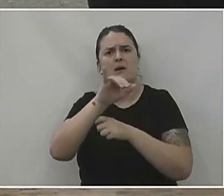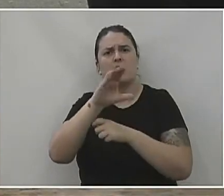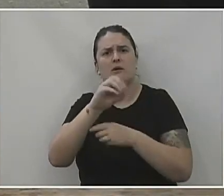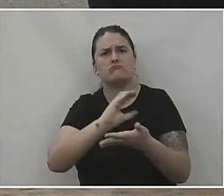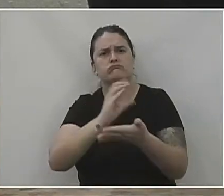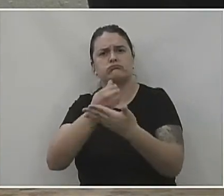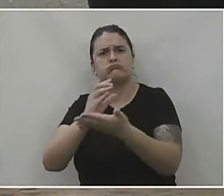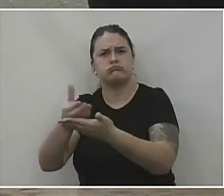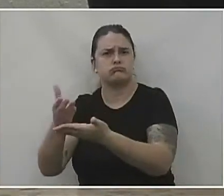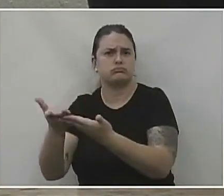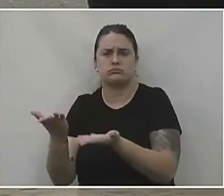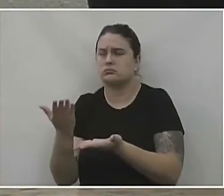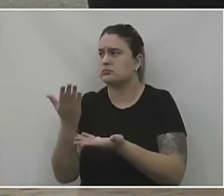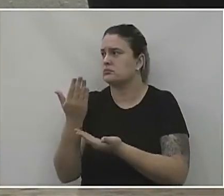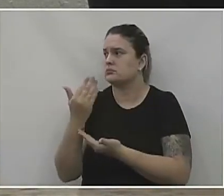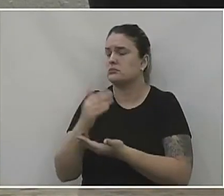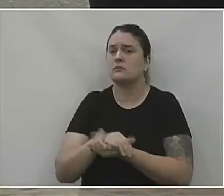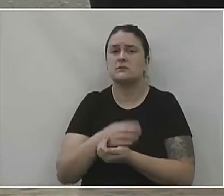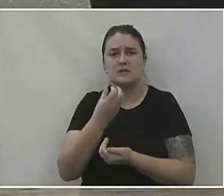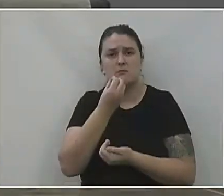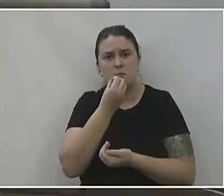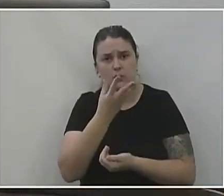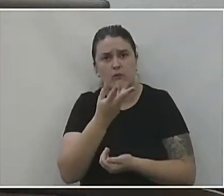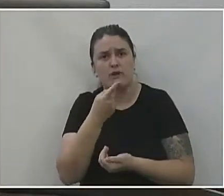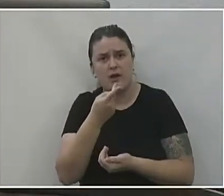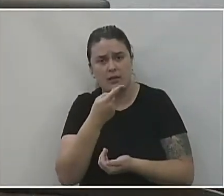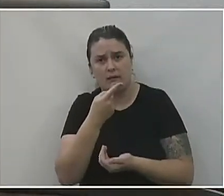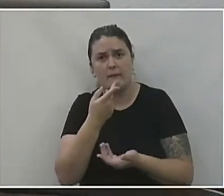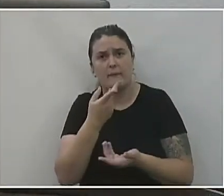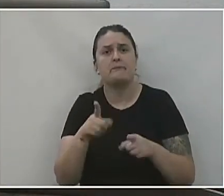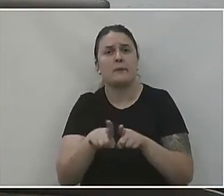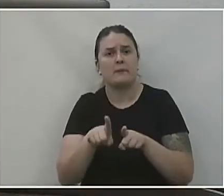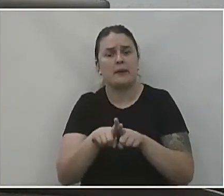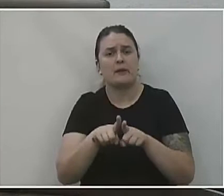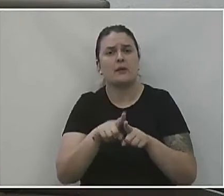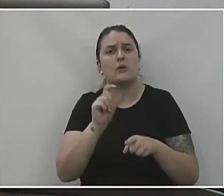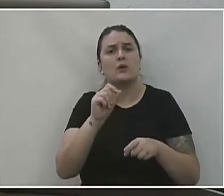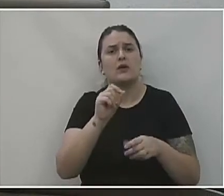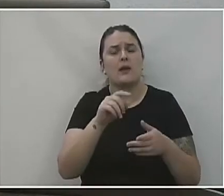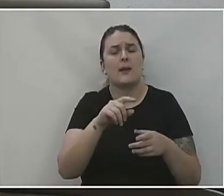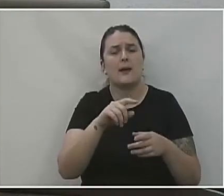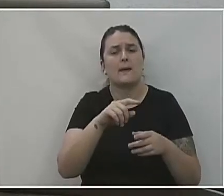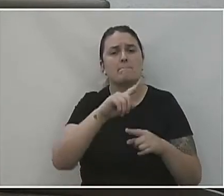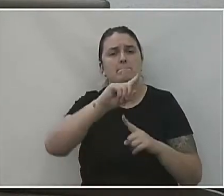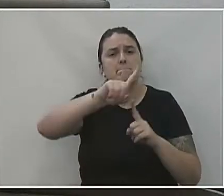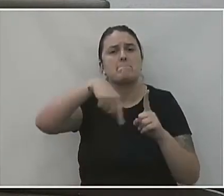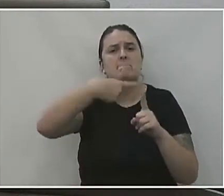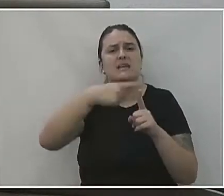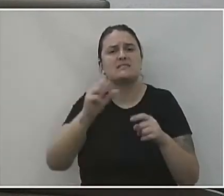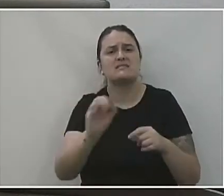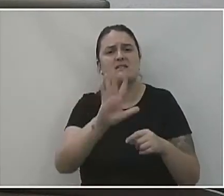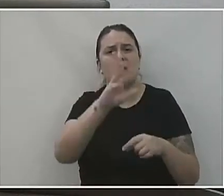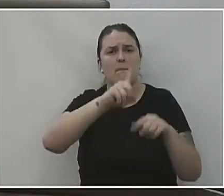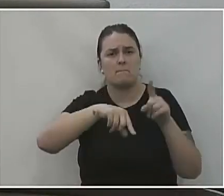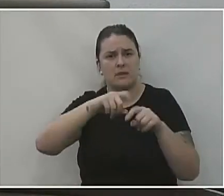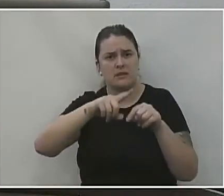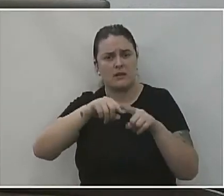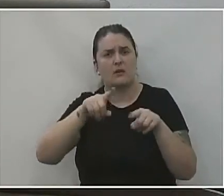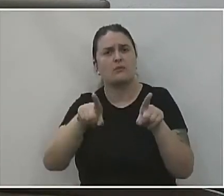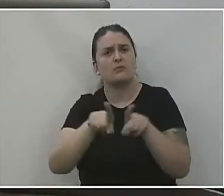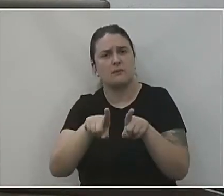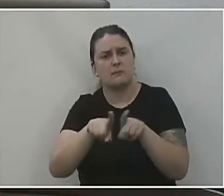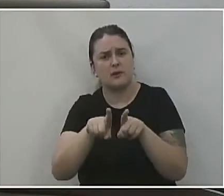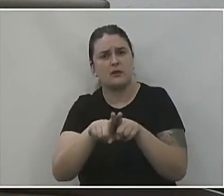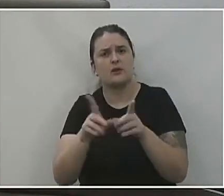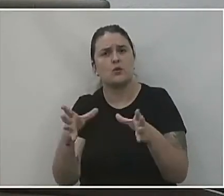É só isso. Certo? Obrigado. Mas é bom frisar também essa situação aí do aumento desses insumos e também em toda